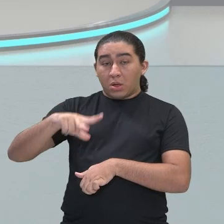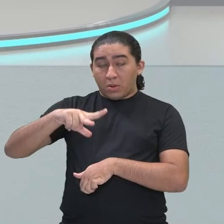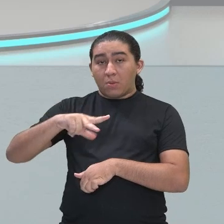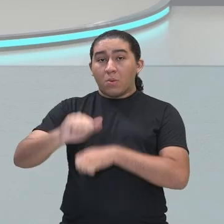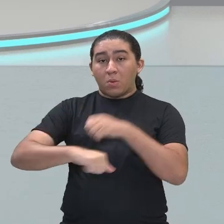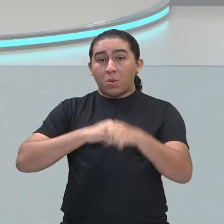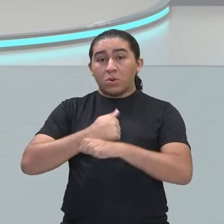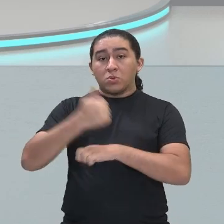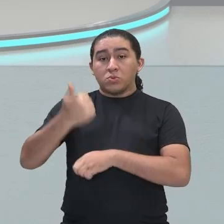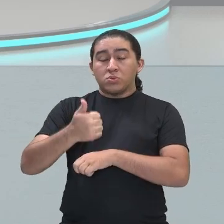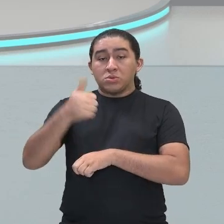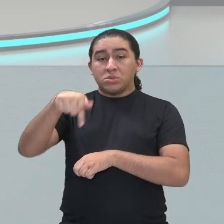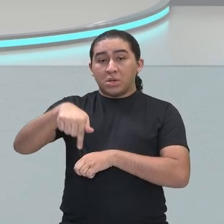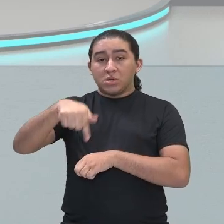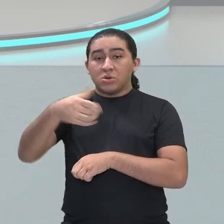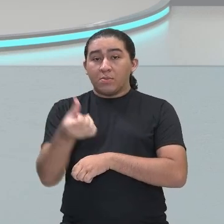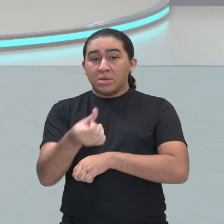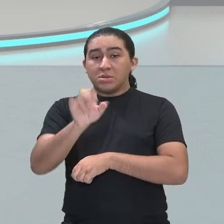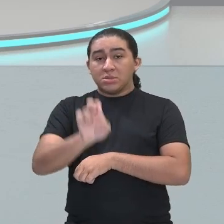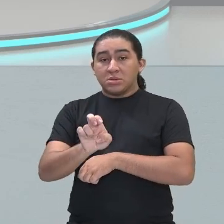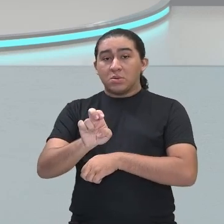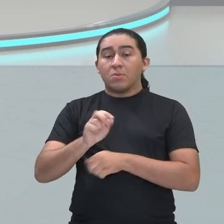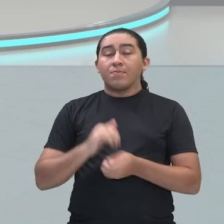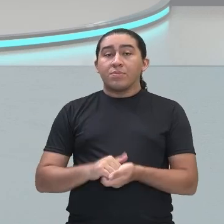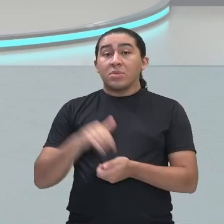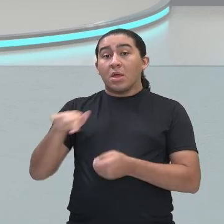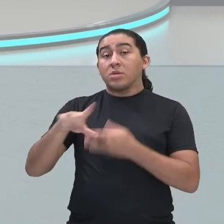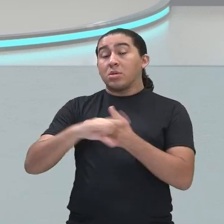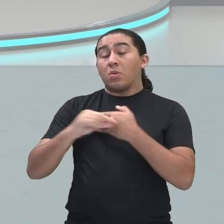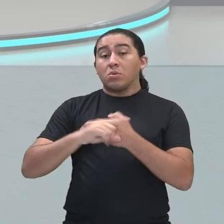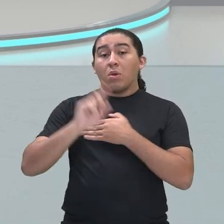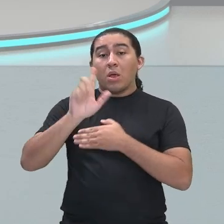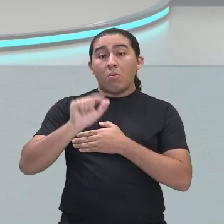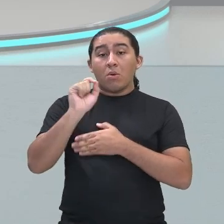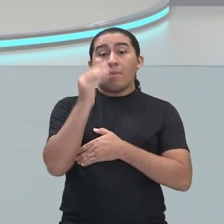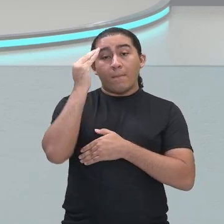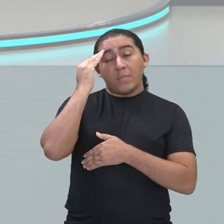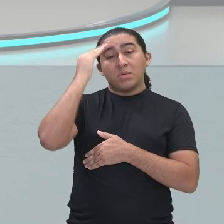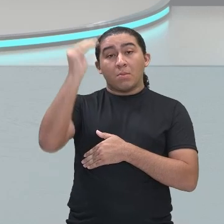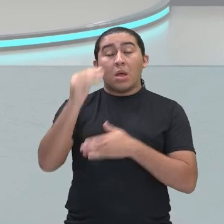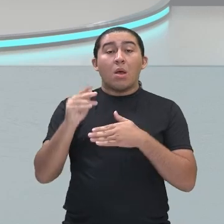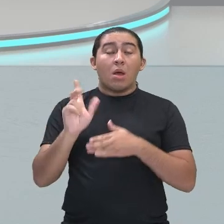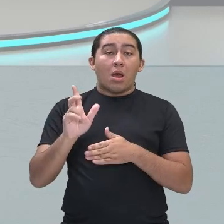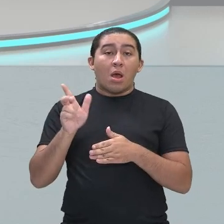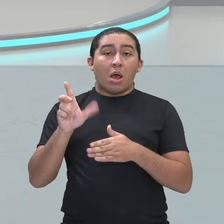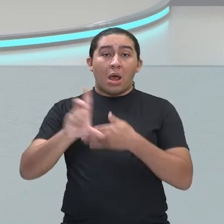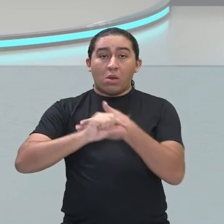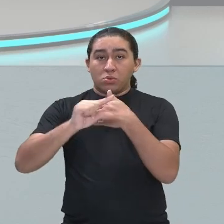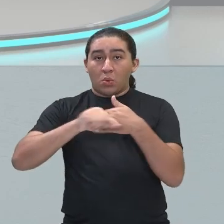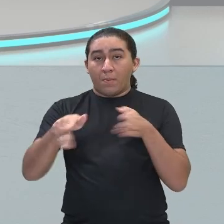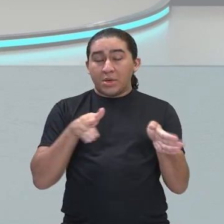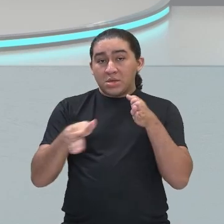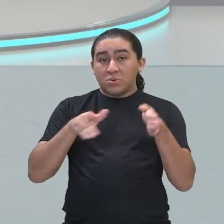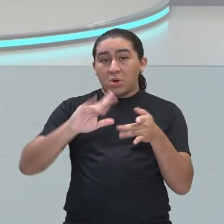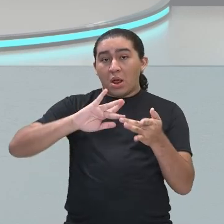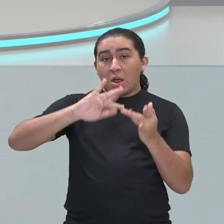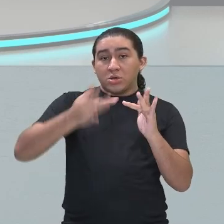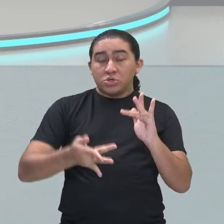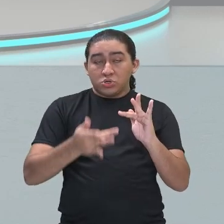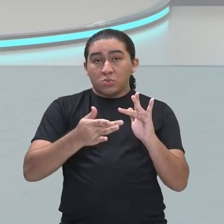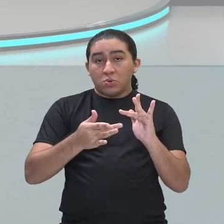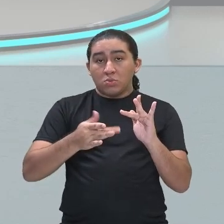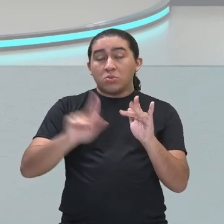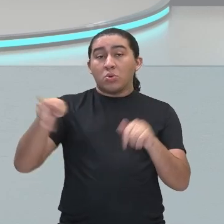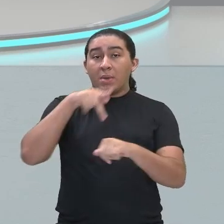1765. Bocardi é considerado um dos principais autores do arcadismo português.